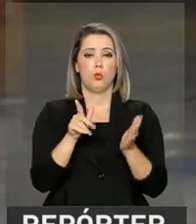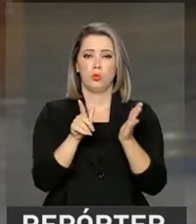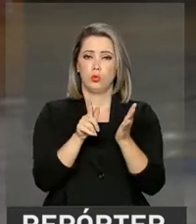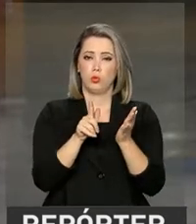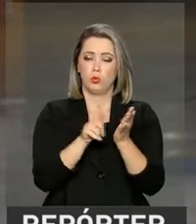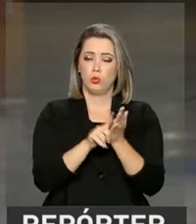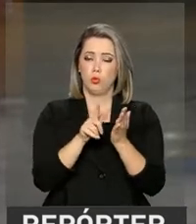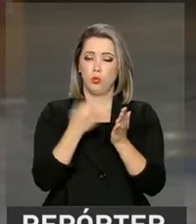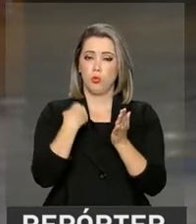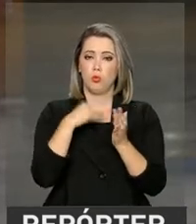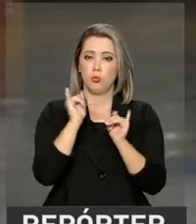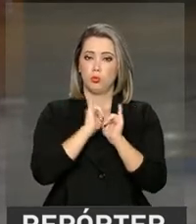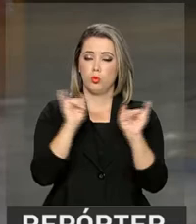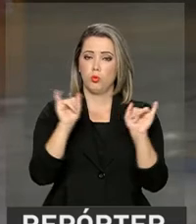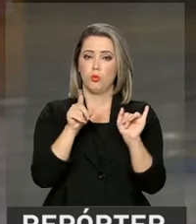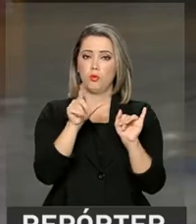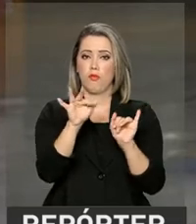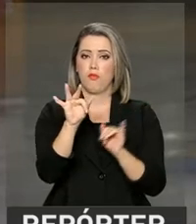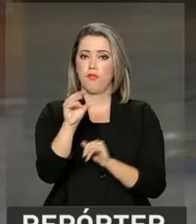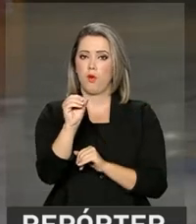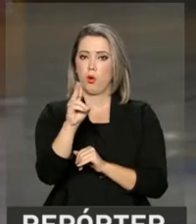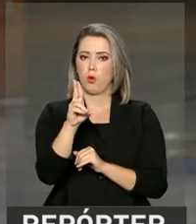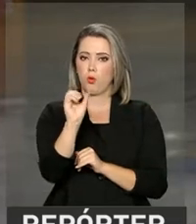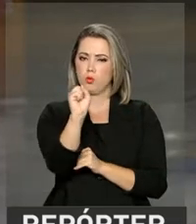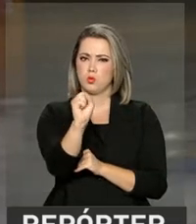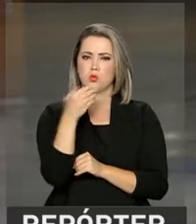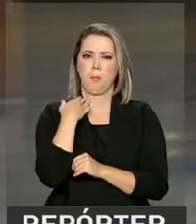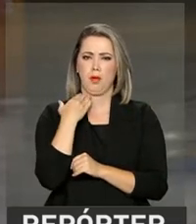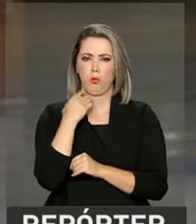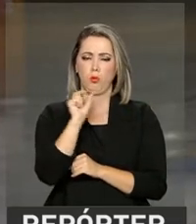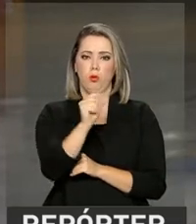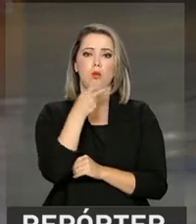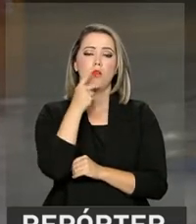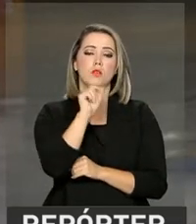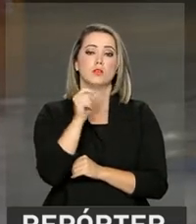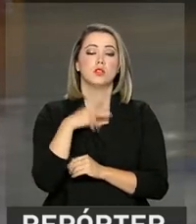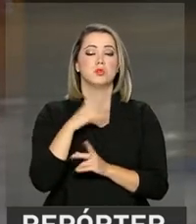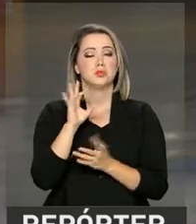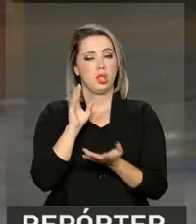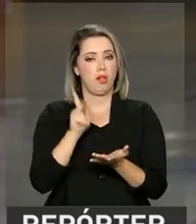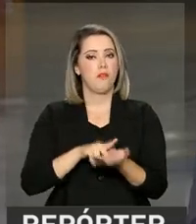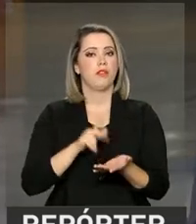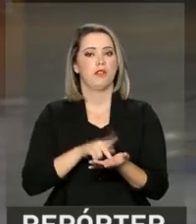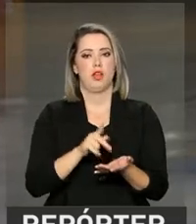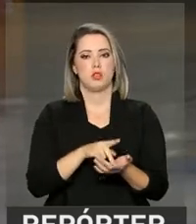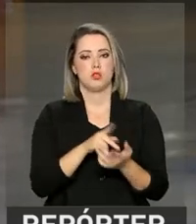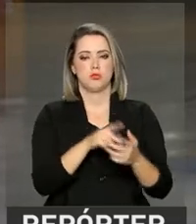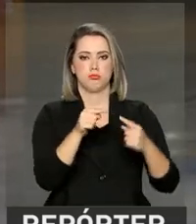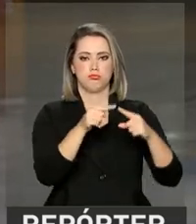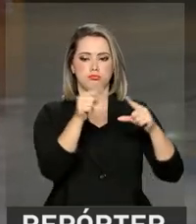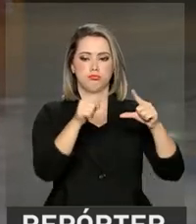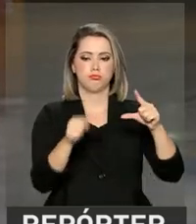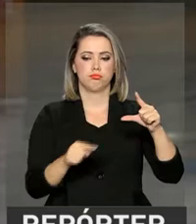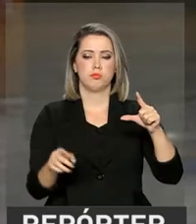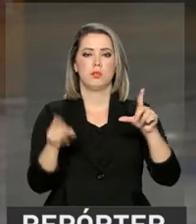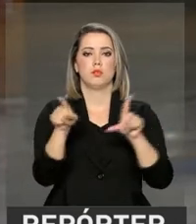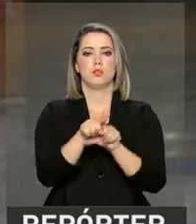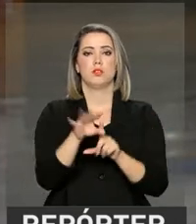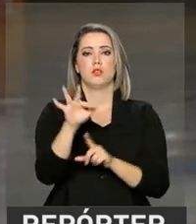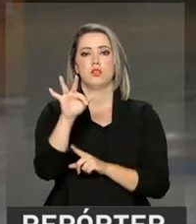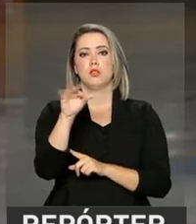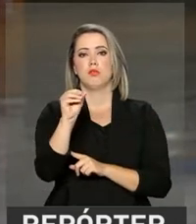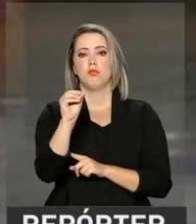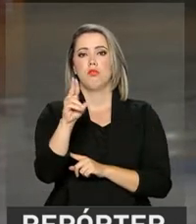desta segunda-feira voltou a confirmar estes prognósticos. Lembrando que o Boletim Focus ouve